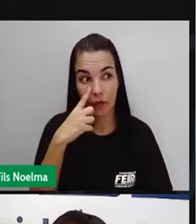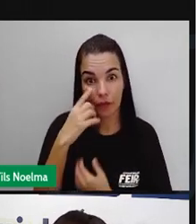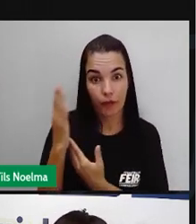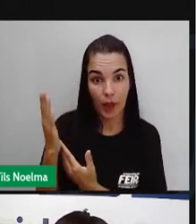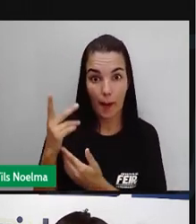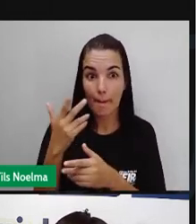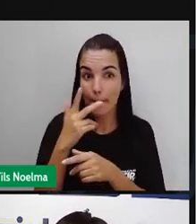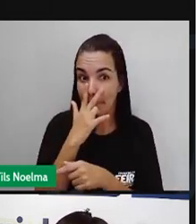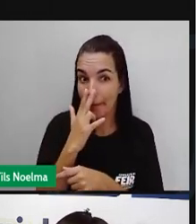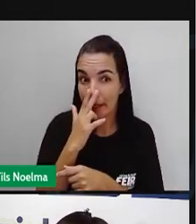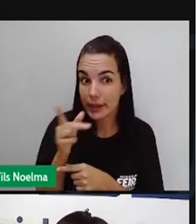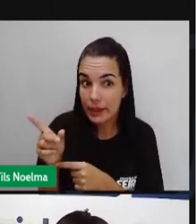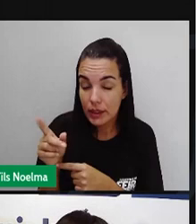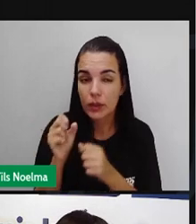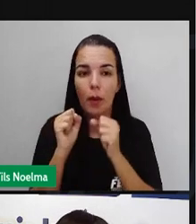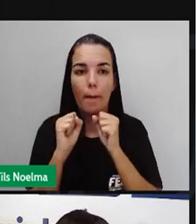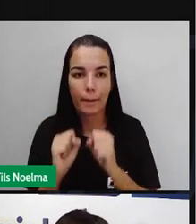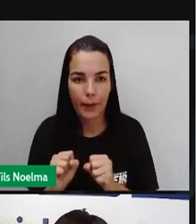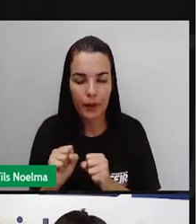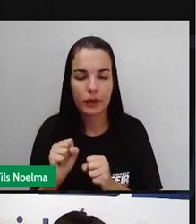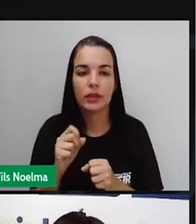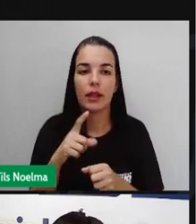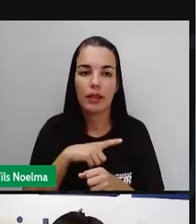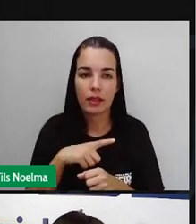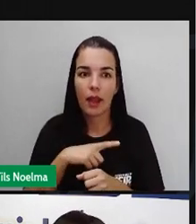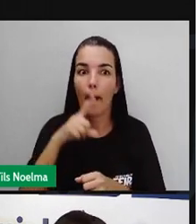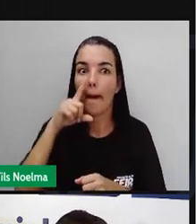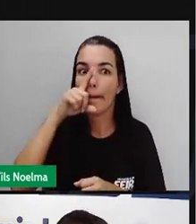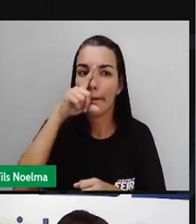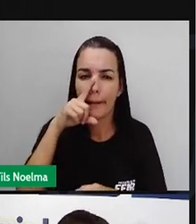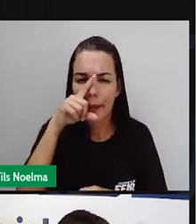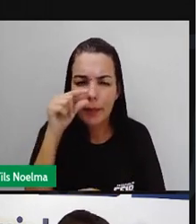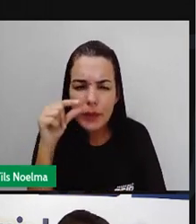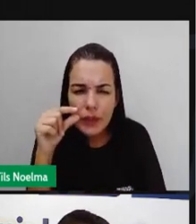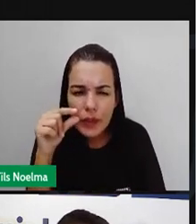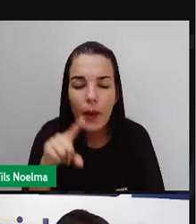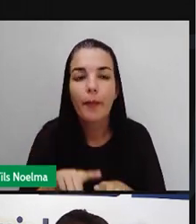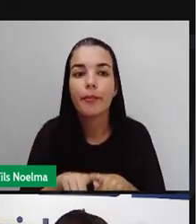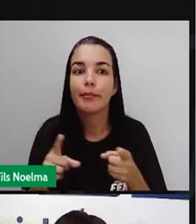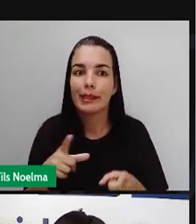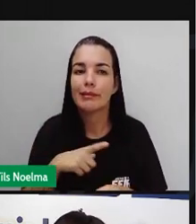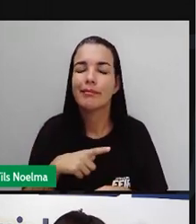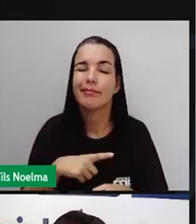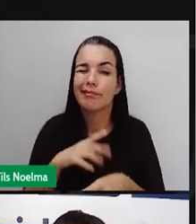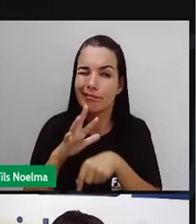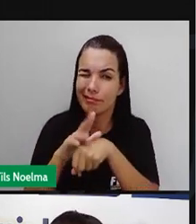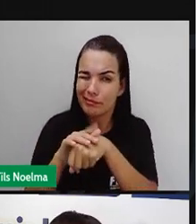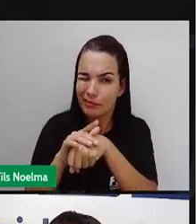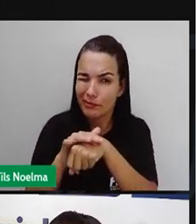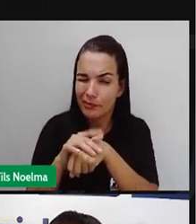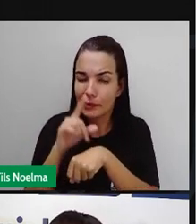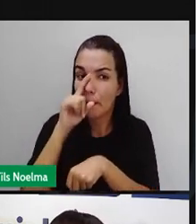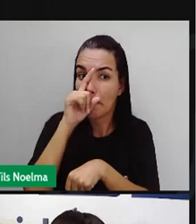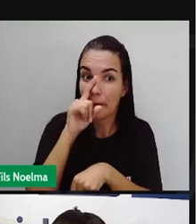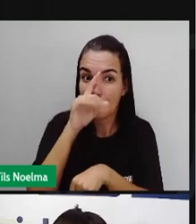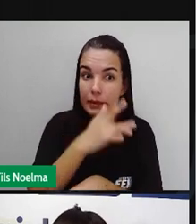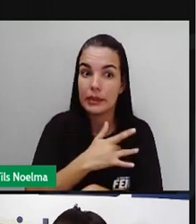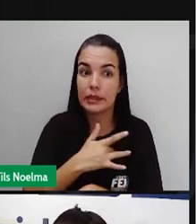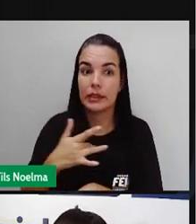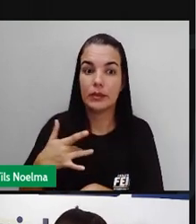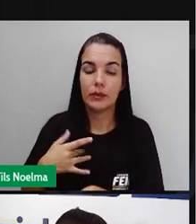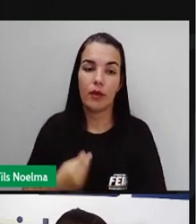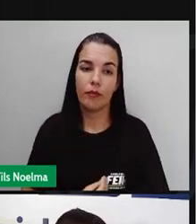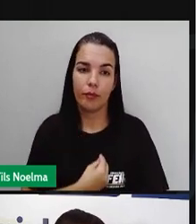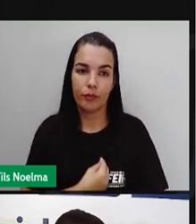parecido como esse, que embora tão pequeno, pode causar muito risco à nossa